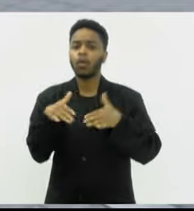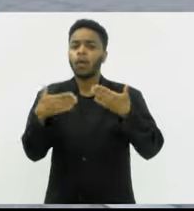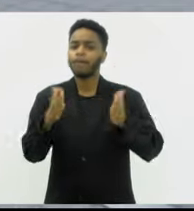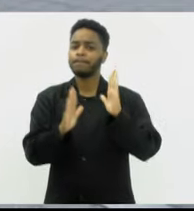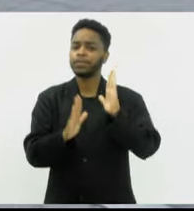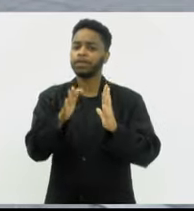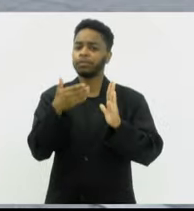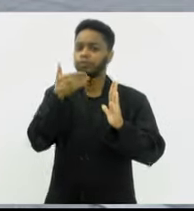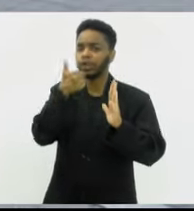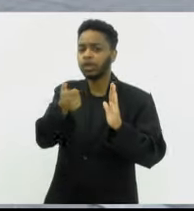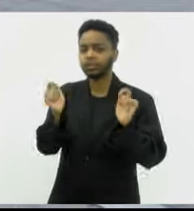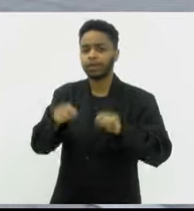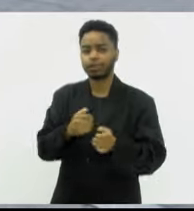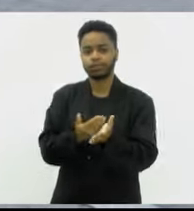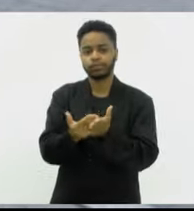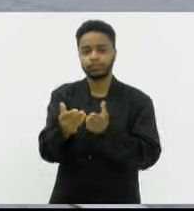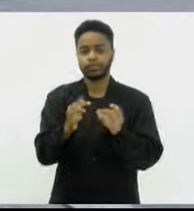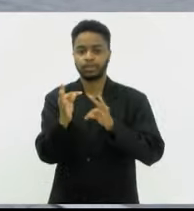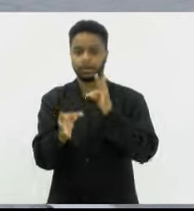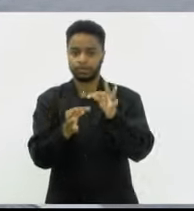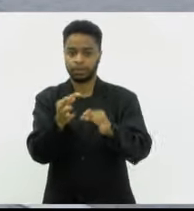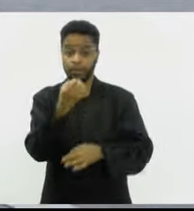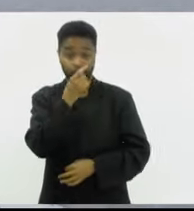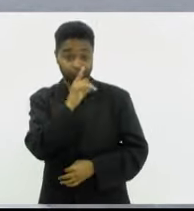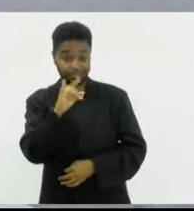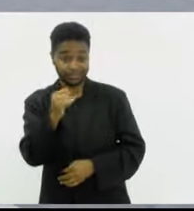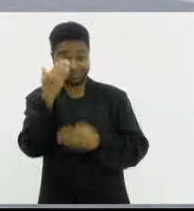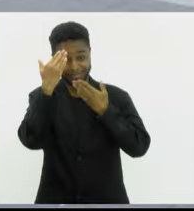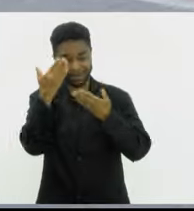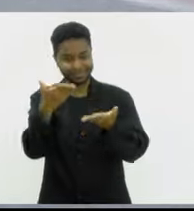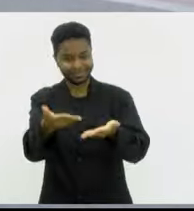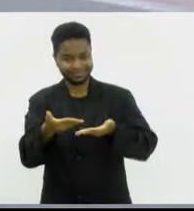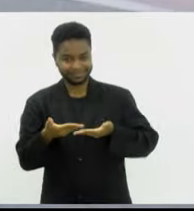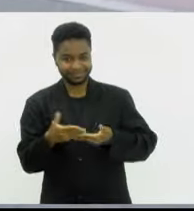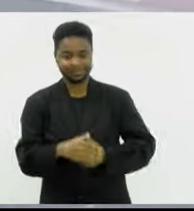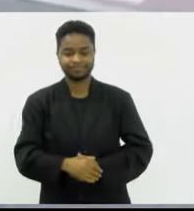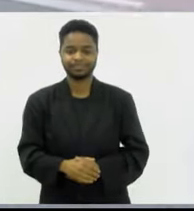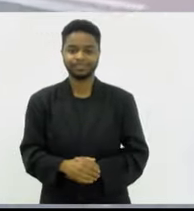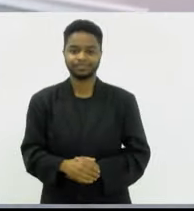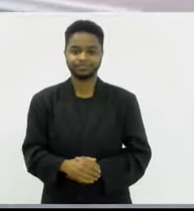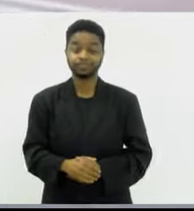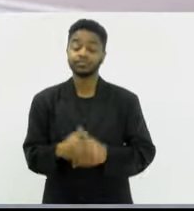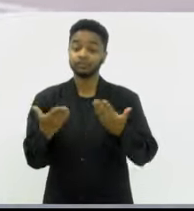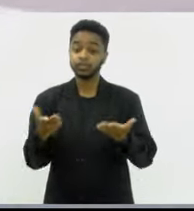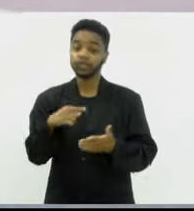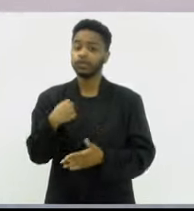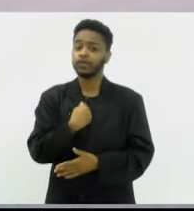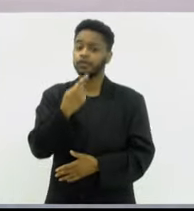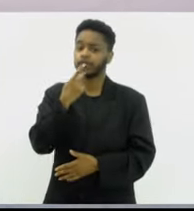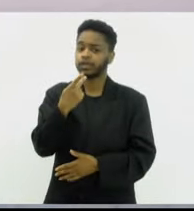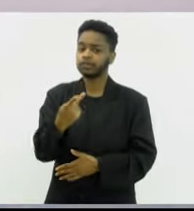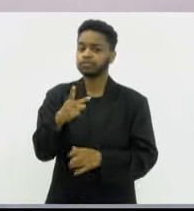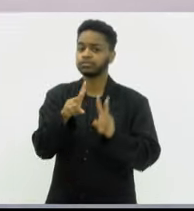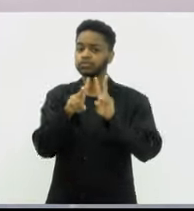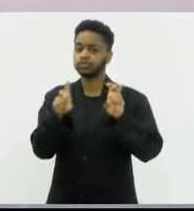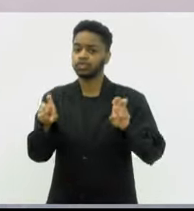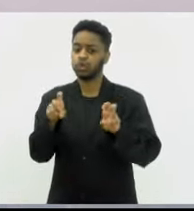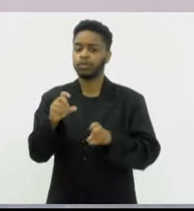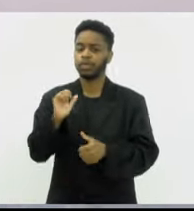para a mulher iniciar esse tratamento? Bom dia, Flávia. Obrigada pelo convite. Então, quando a gente fala em reposição hormonal, a gente